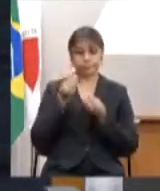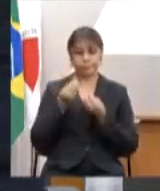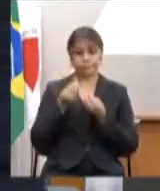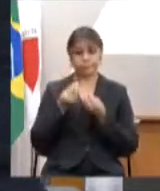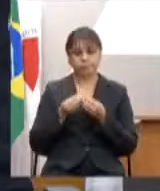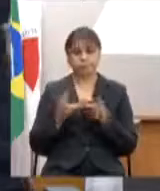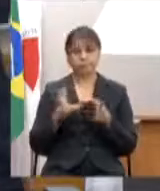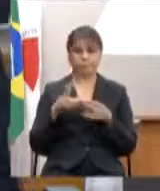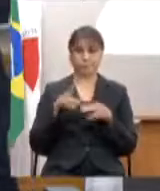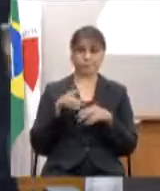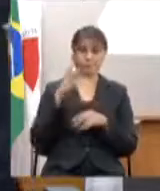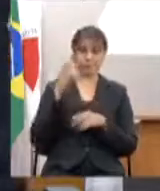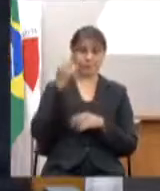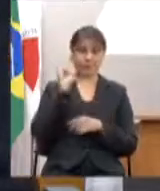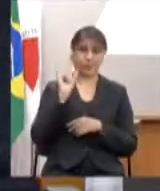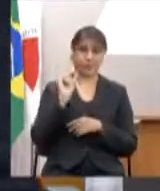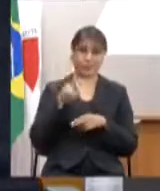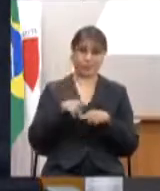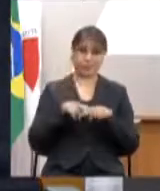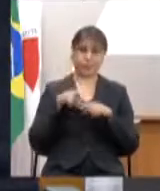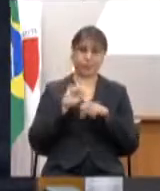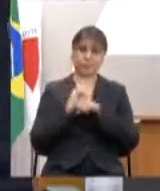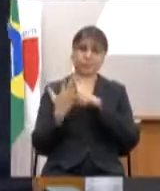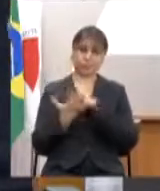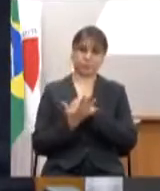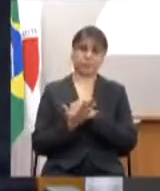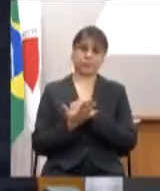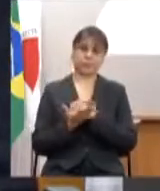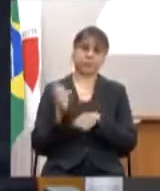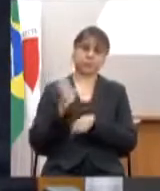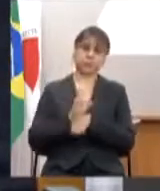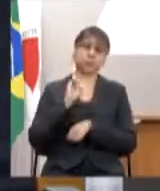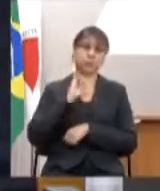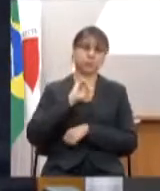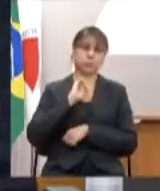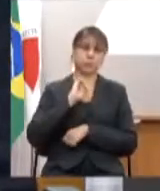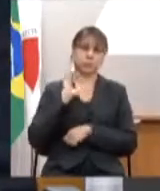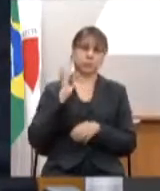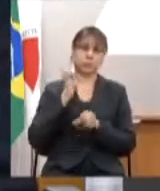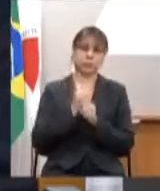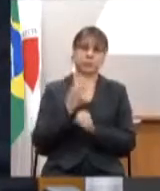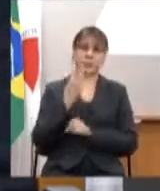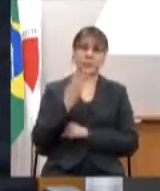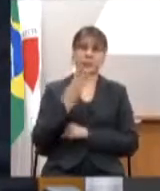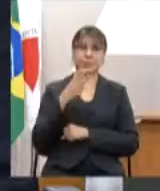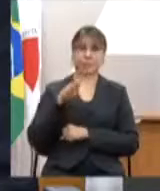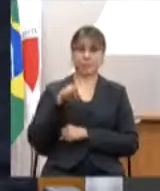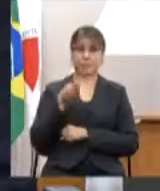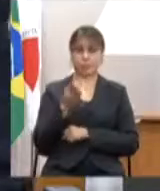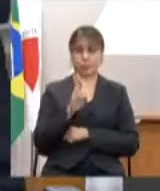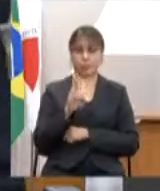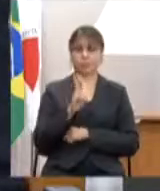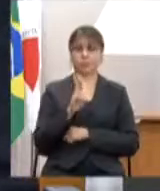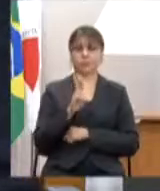pandemia e, no caso de Minas Gerais, chegou a aproximadamente 3 bilhões de reais.